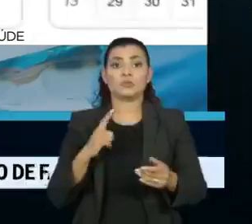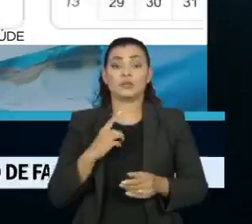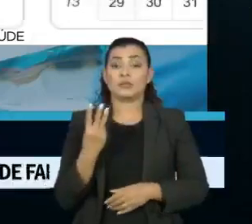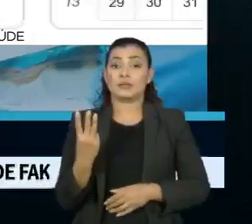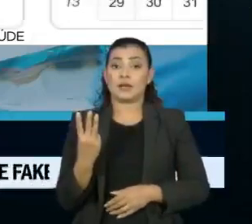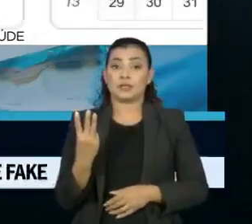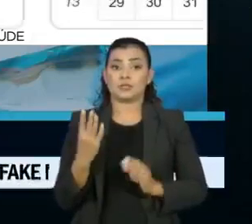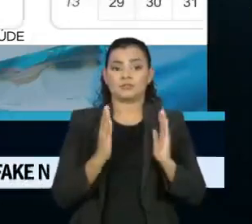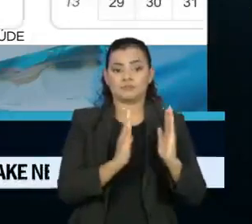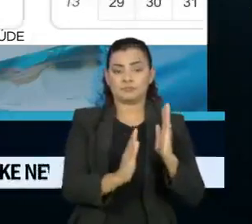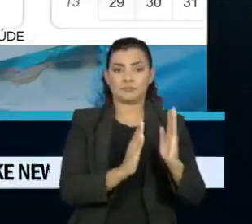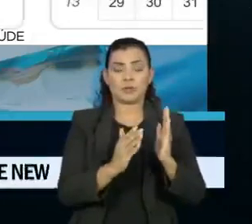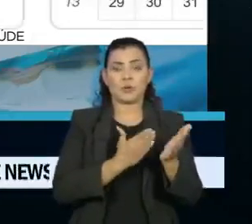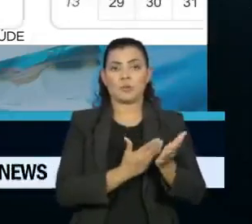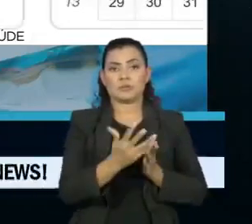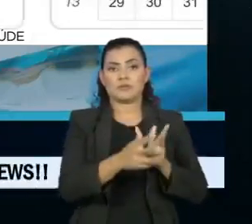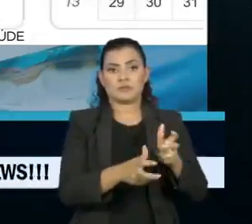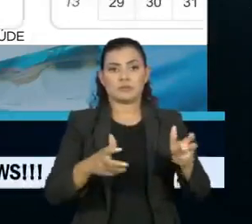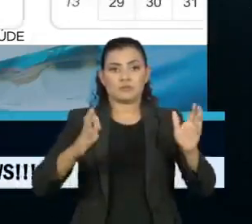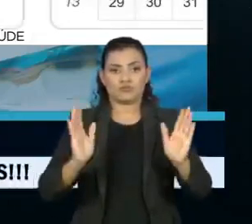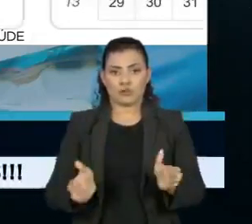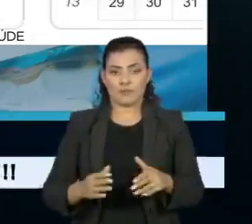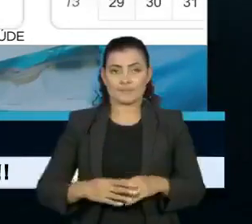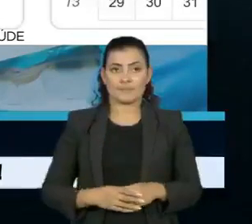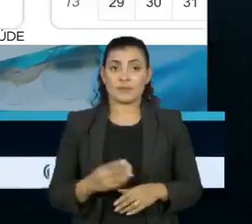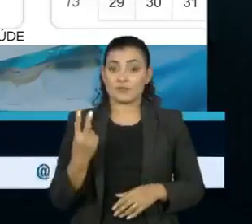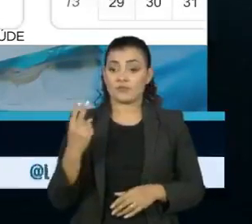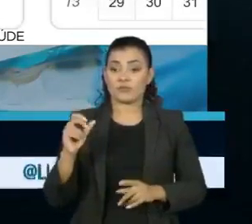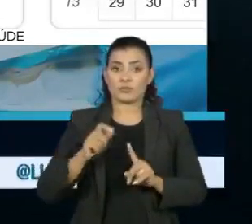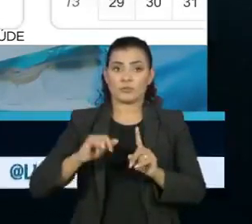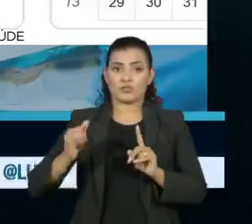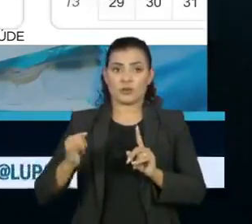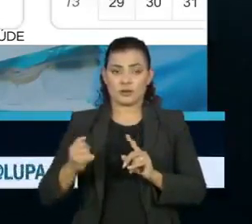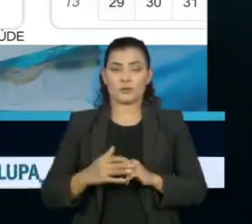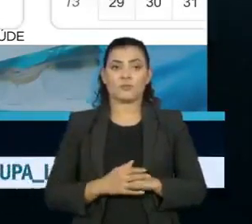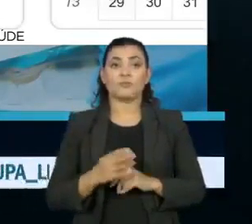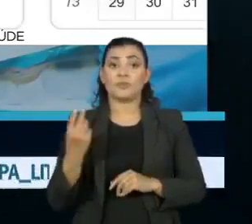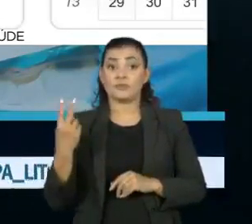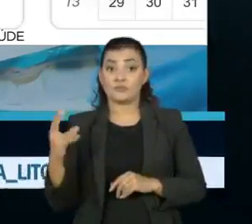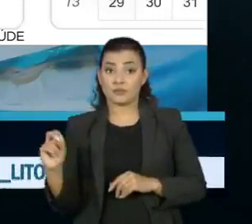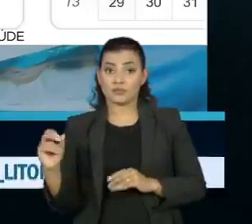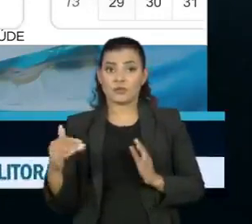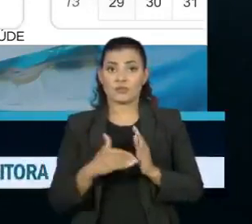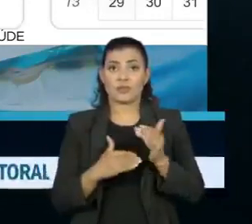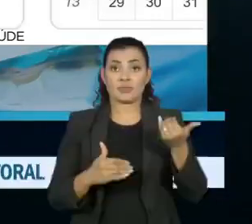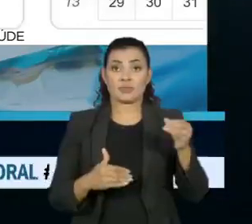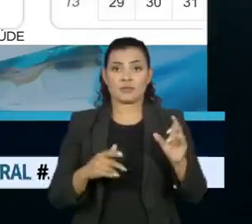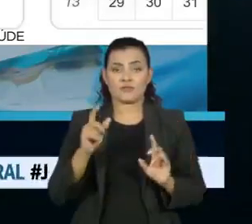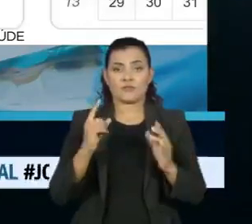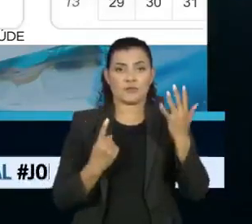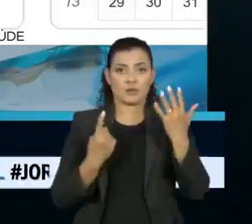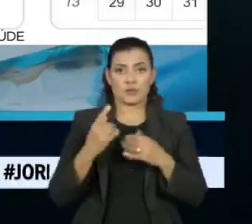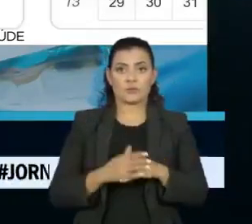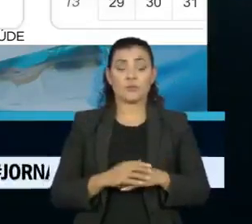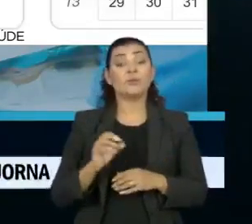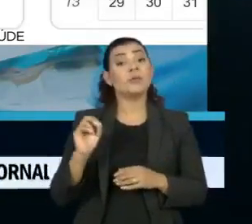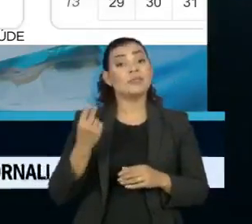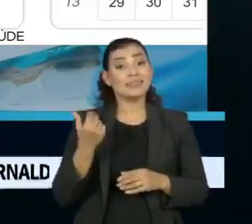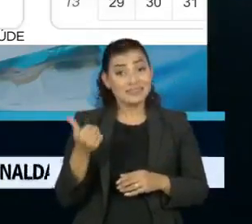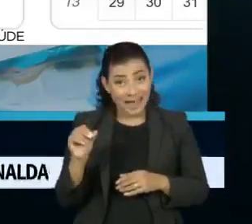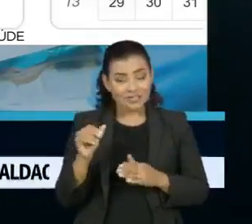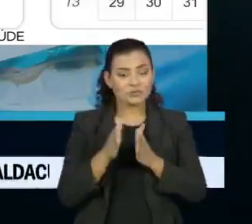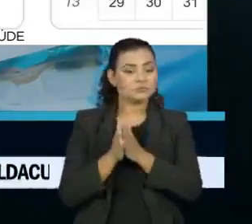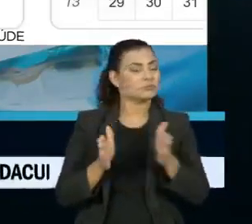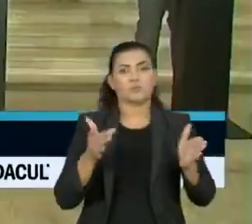com três possibilidades para começar a vacinação no país. Dia 20 de janeiro, entre 20 de janeiro e 10 de fevereiro e a partir desta